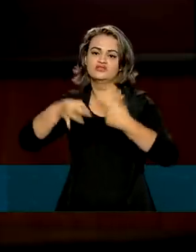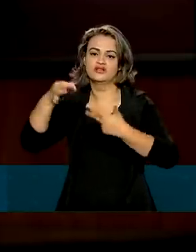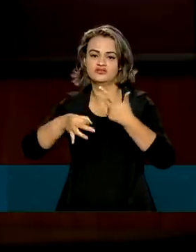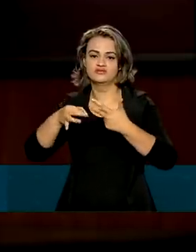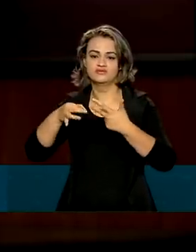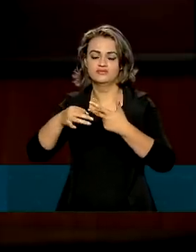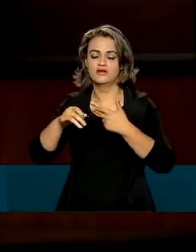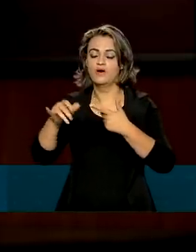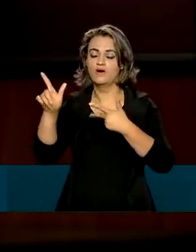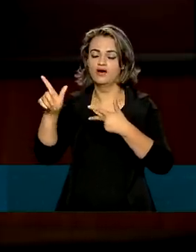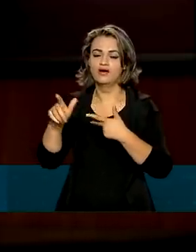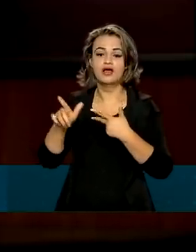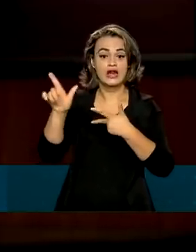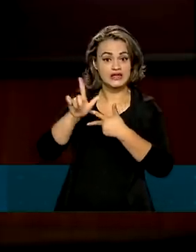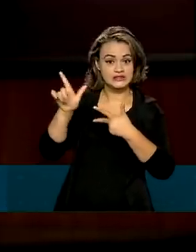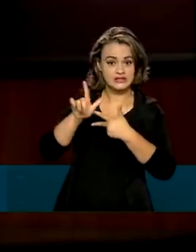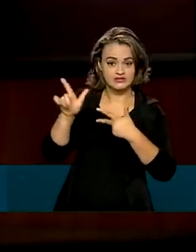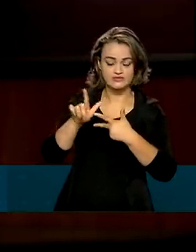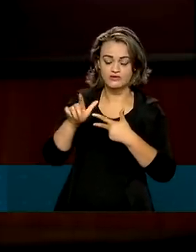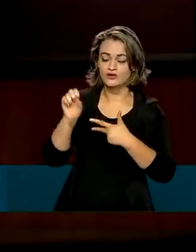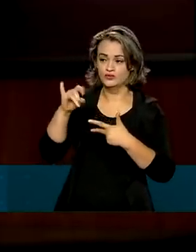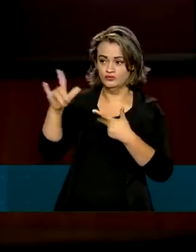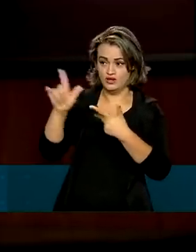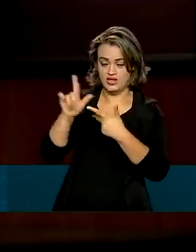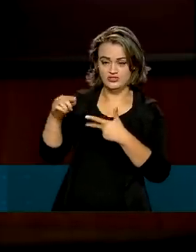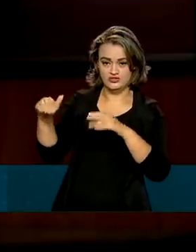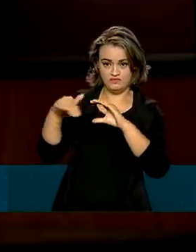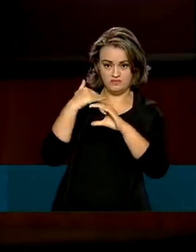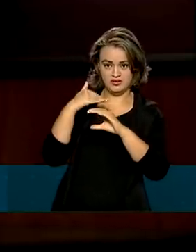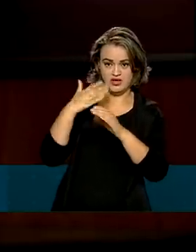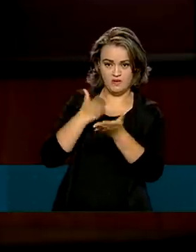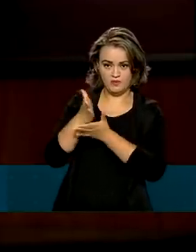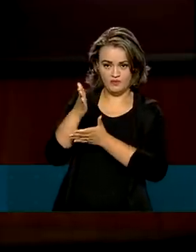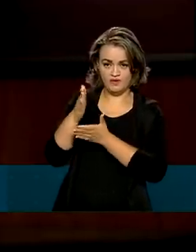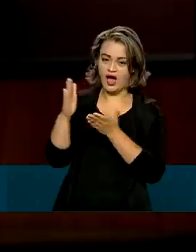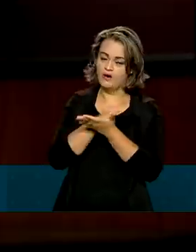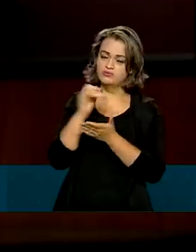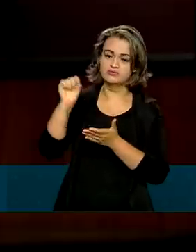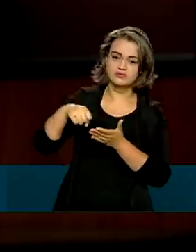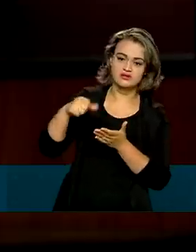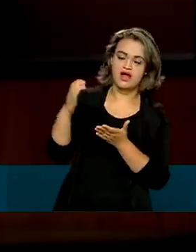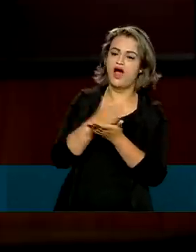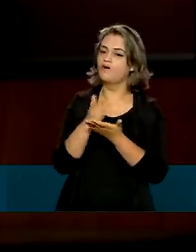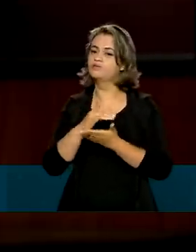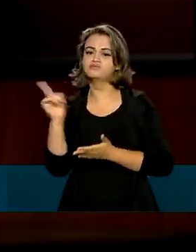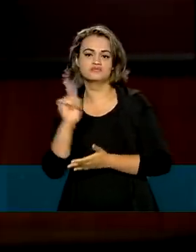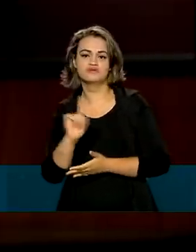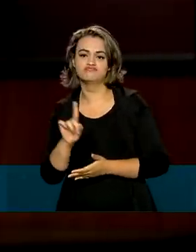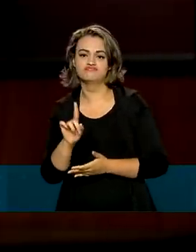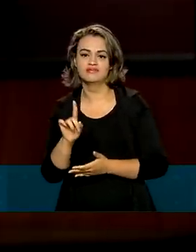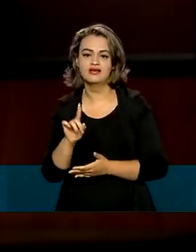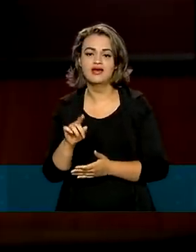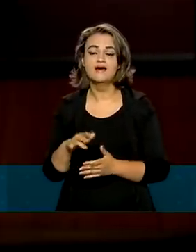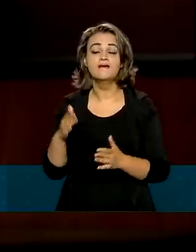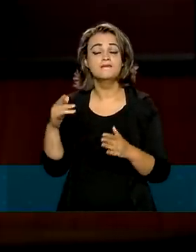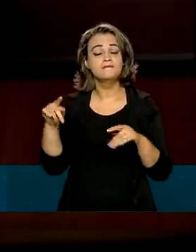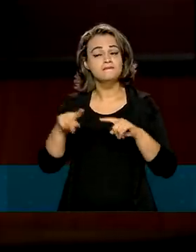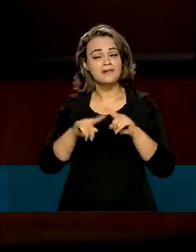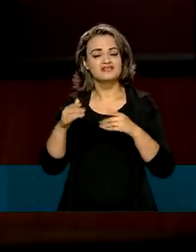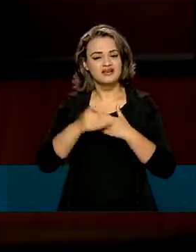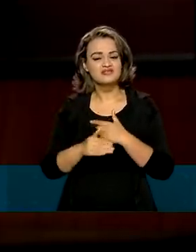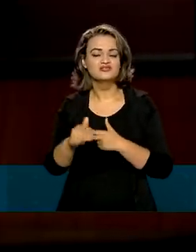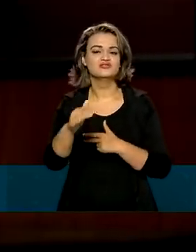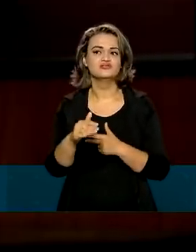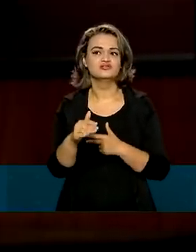apresento ao Legislativo é aprovado, nem tudo que o Legislativo aprova, vindo desde, eu tenho a obrigação de aceitar para o lado de cá. Mas a tendência nossa é